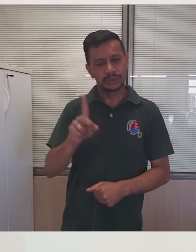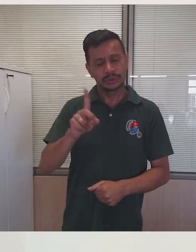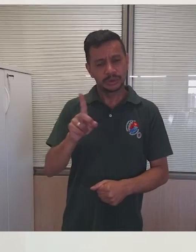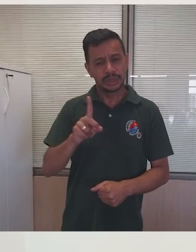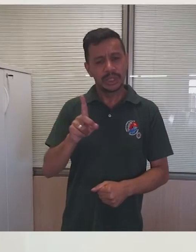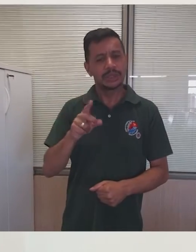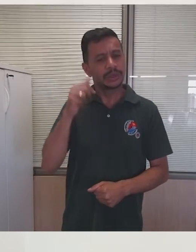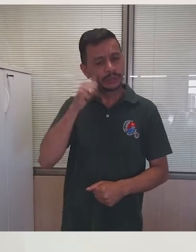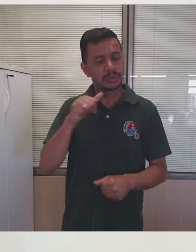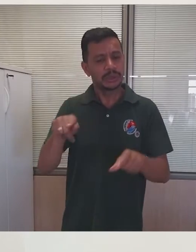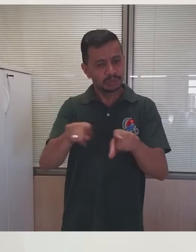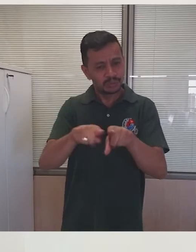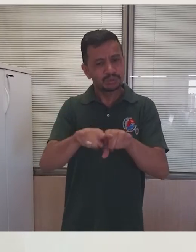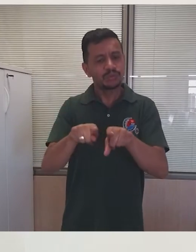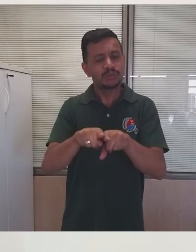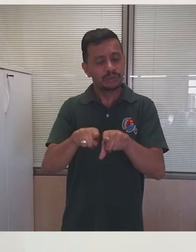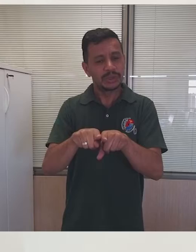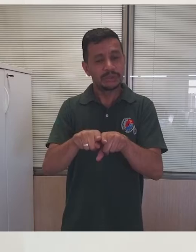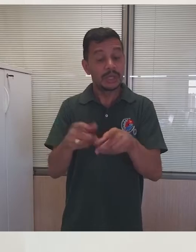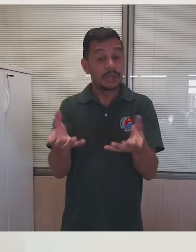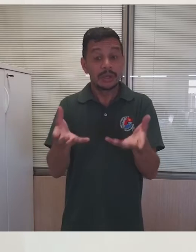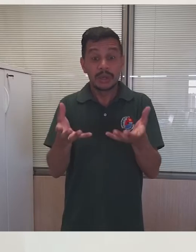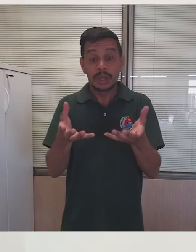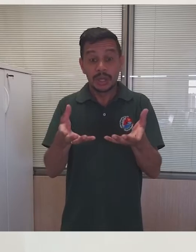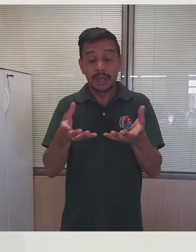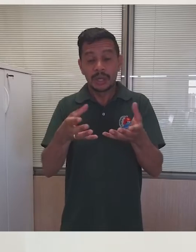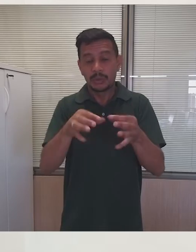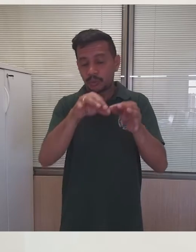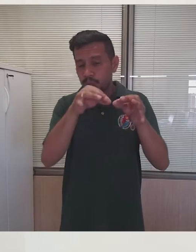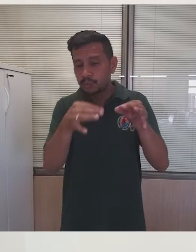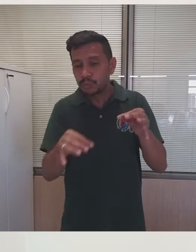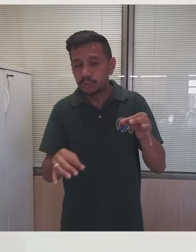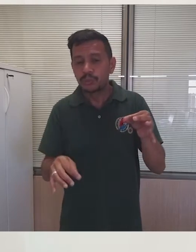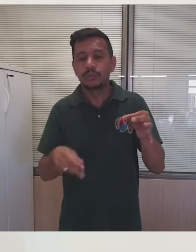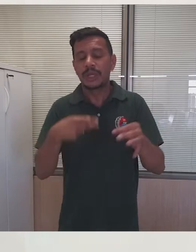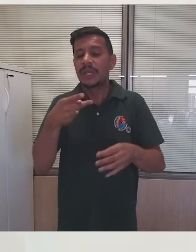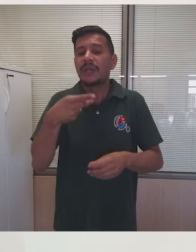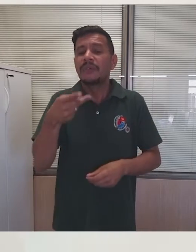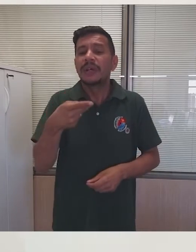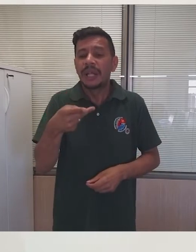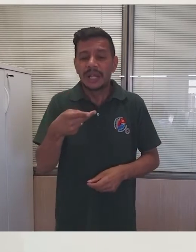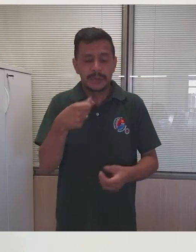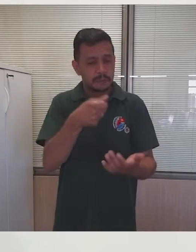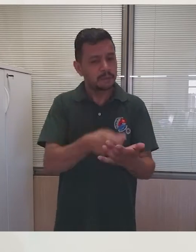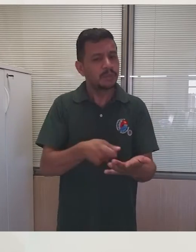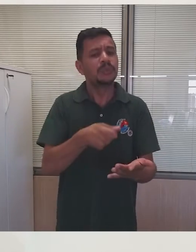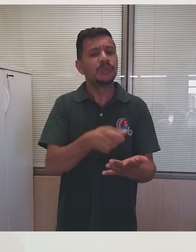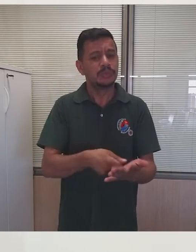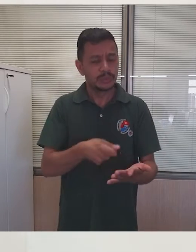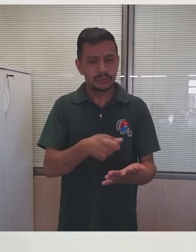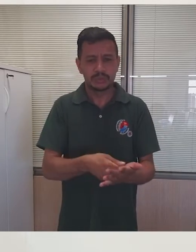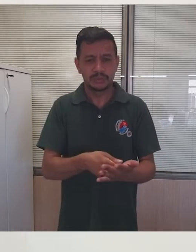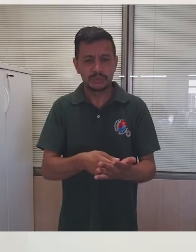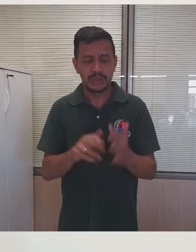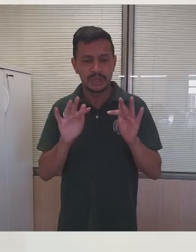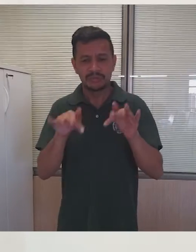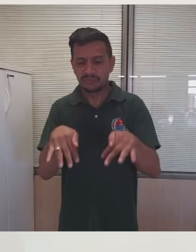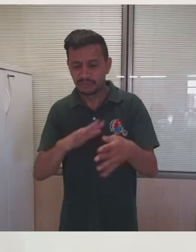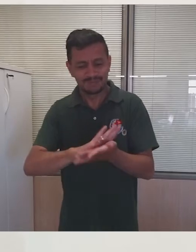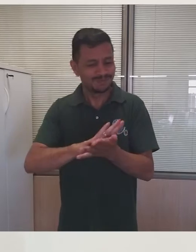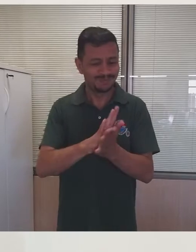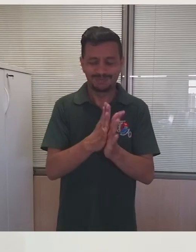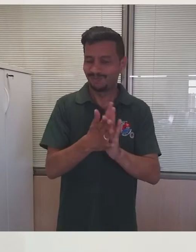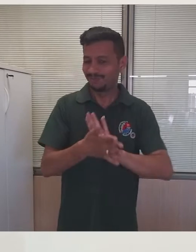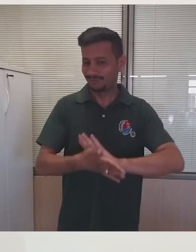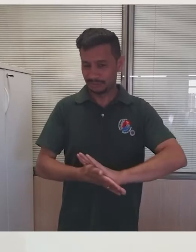principalmente as mulheres. E quero falar assim, que a nossa batalha nunca